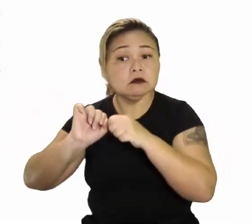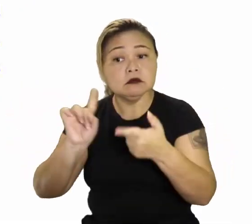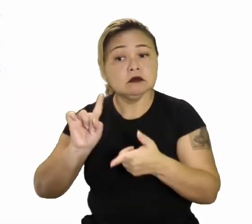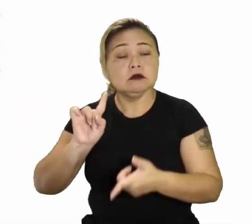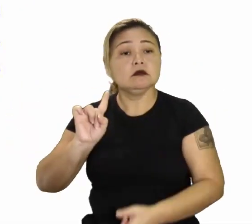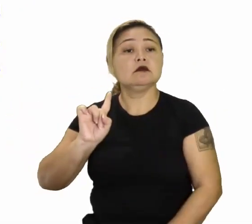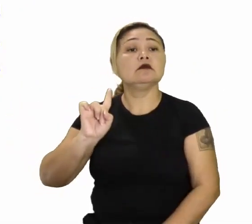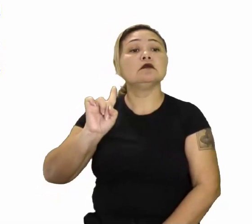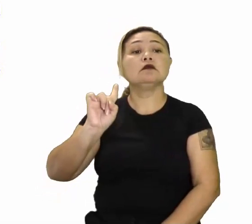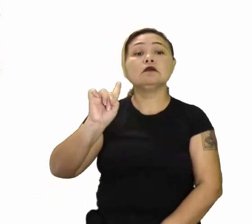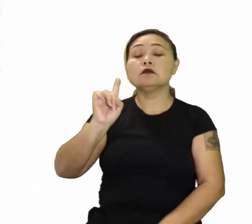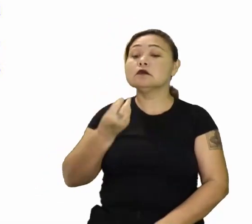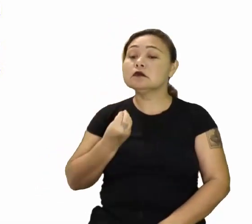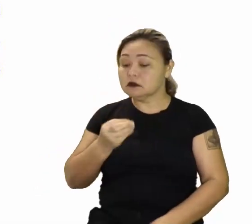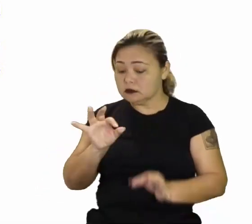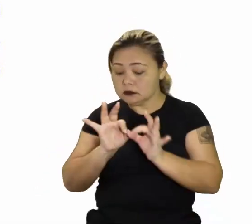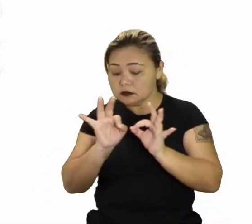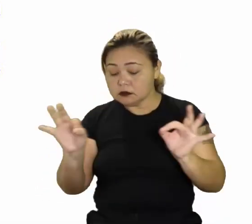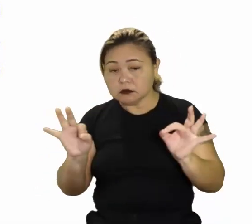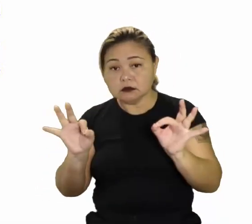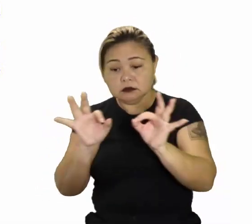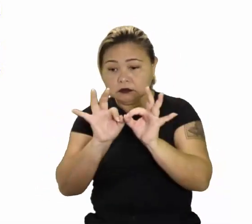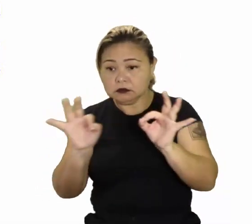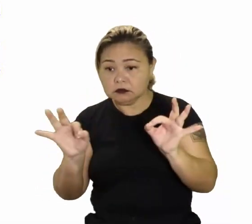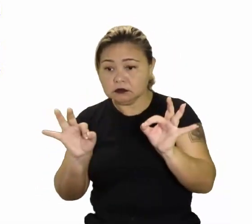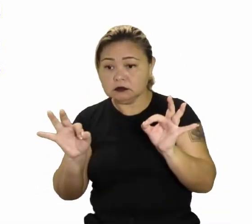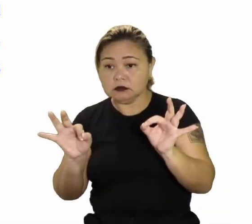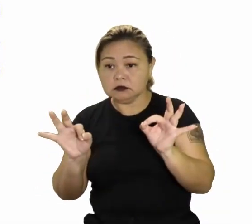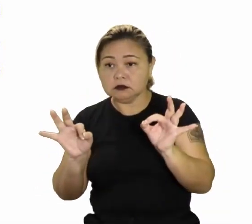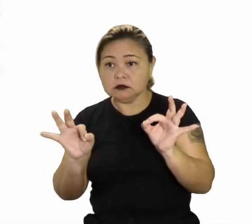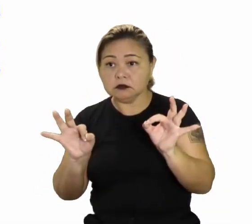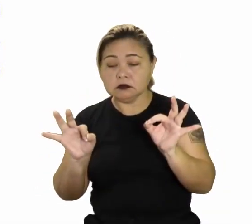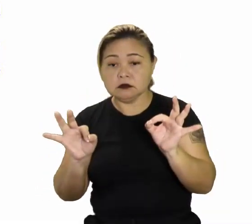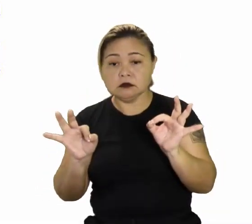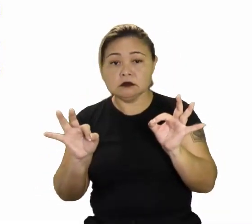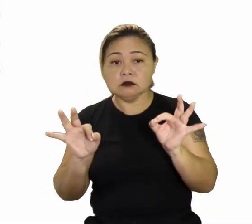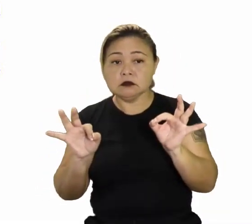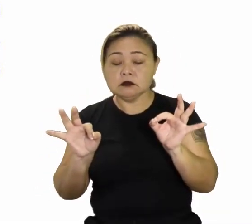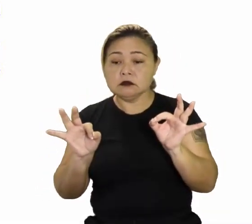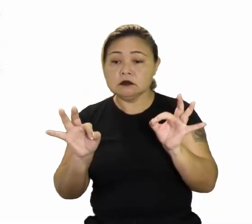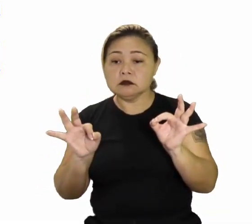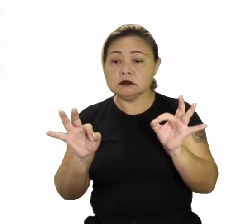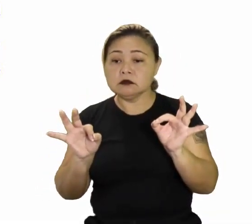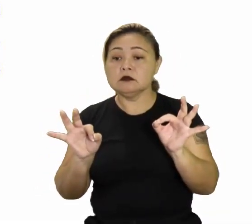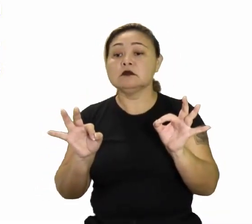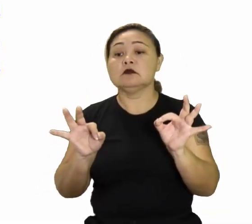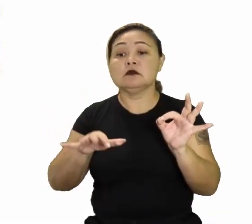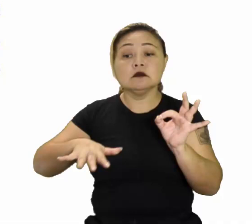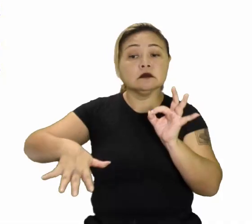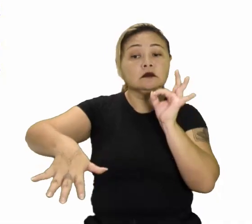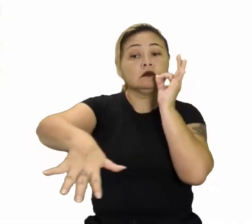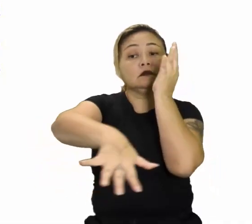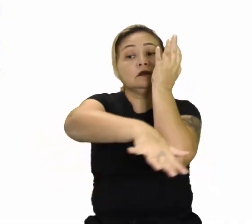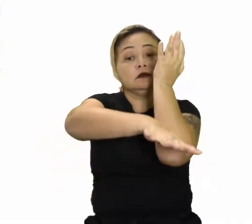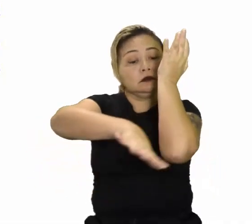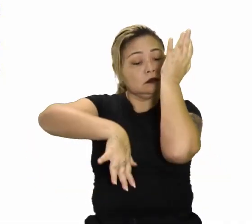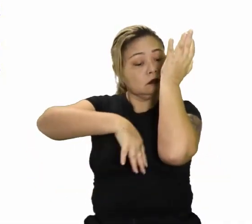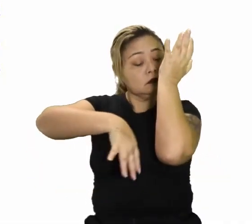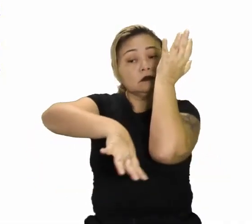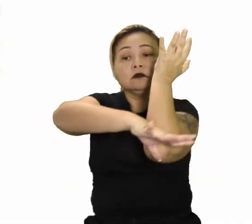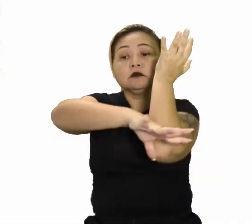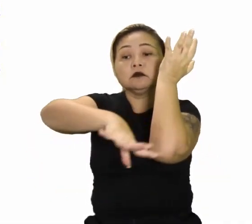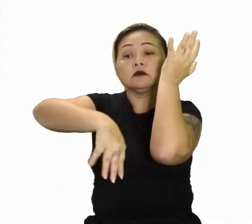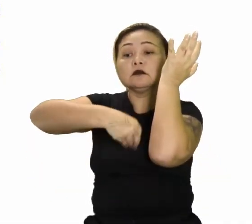Distribuição espacial. Essa distribuição está a distribuição da área. Aonde você pode